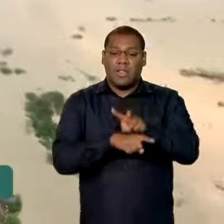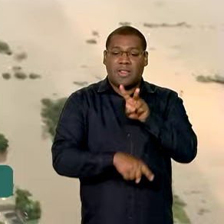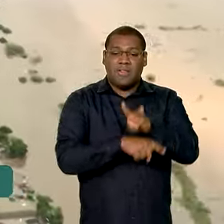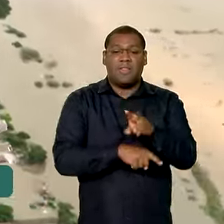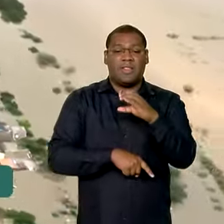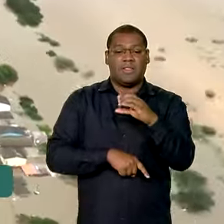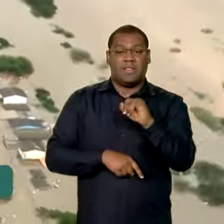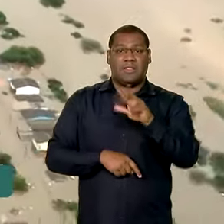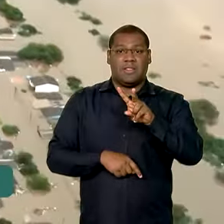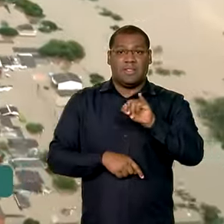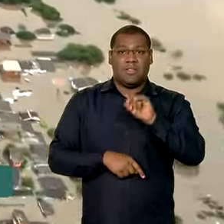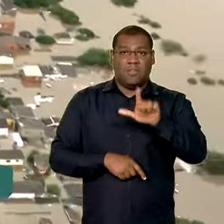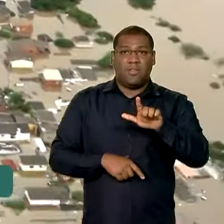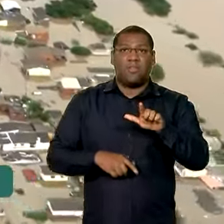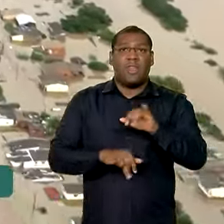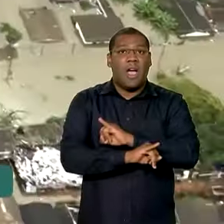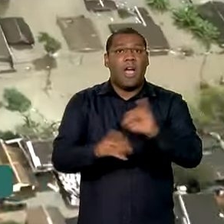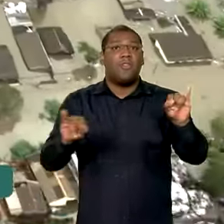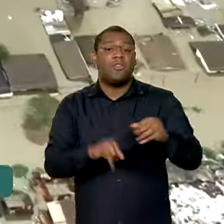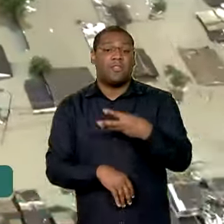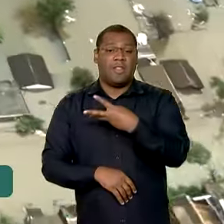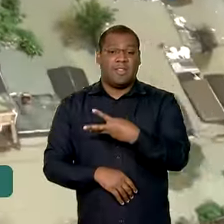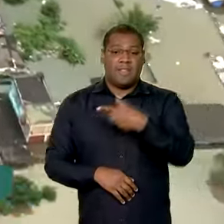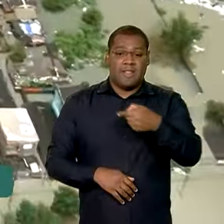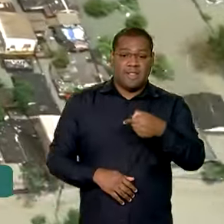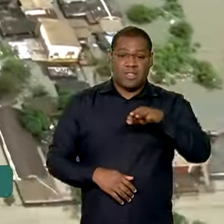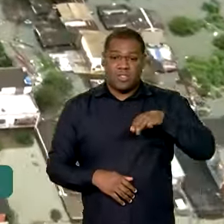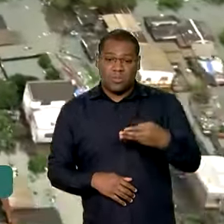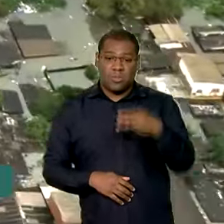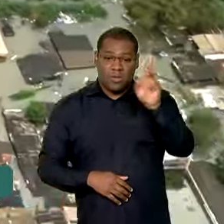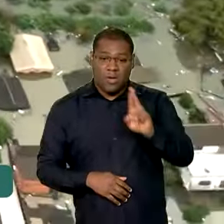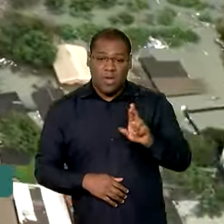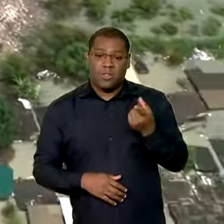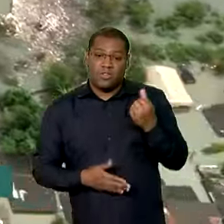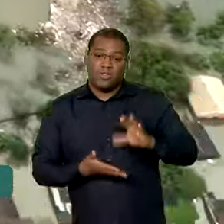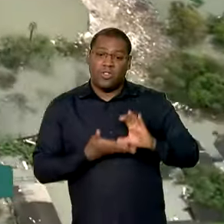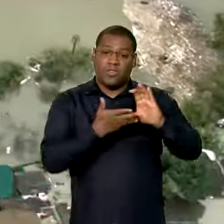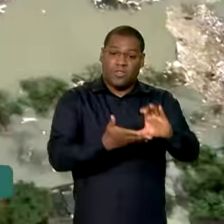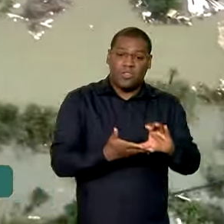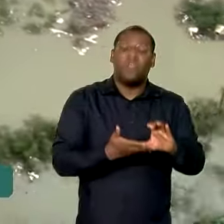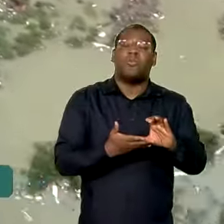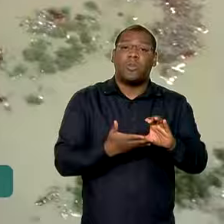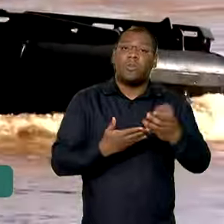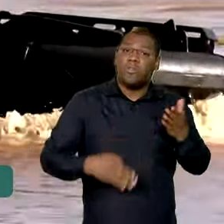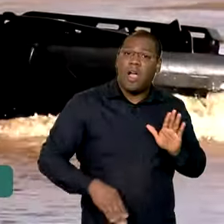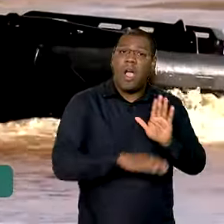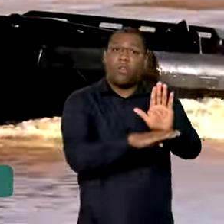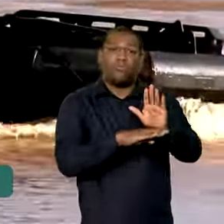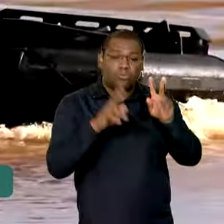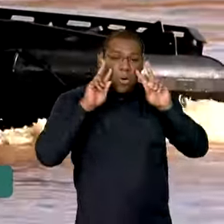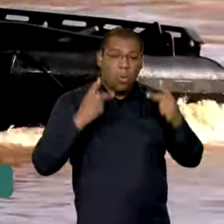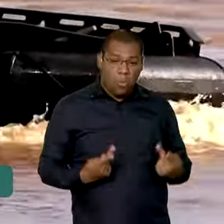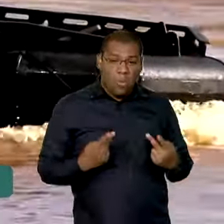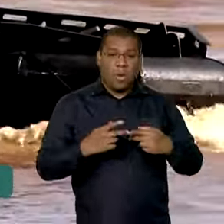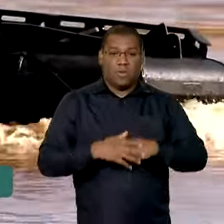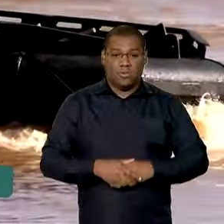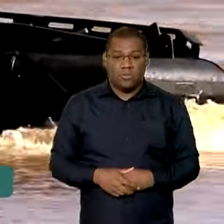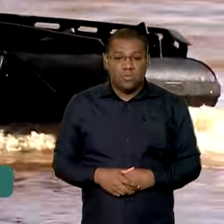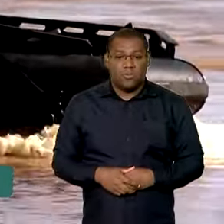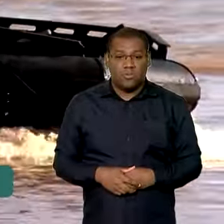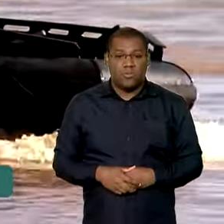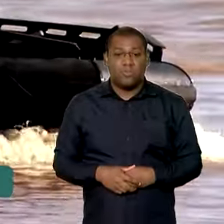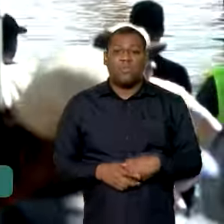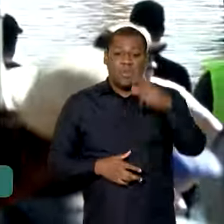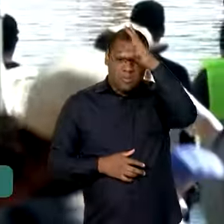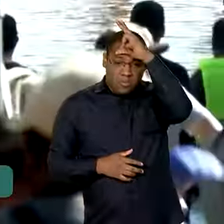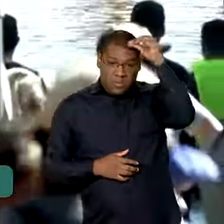milhões de reais estão disponíveis para financiar os 30 planos de ajuda humanitária, encaminhados por 27